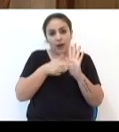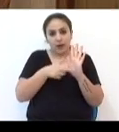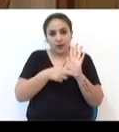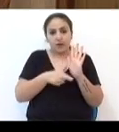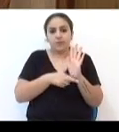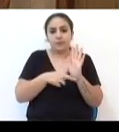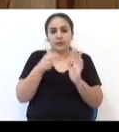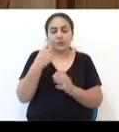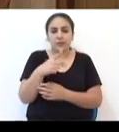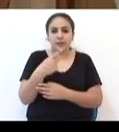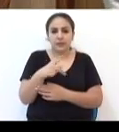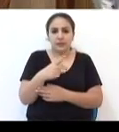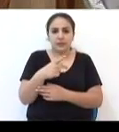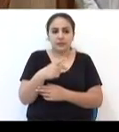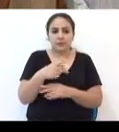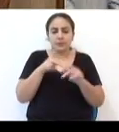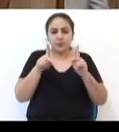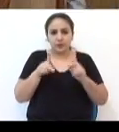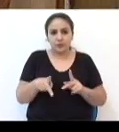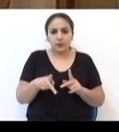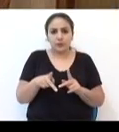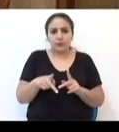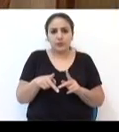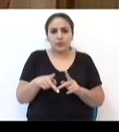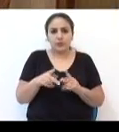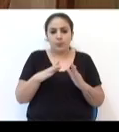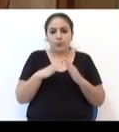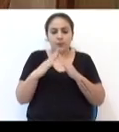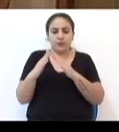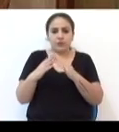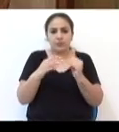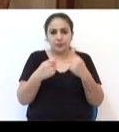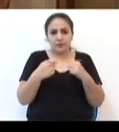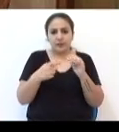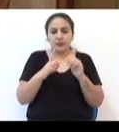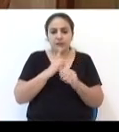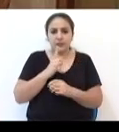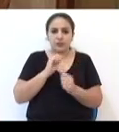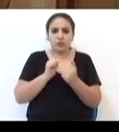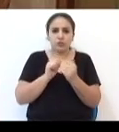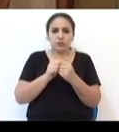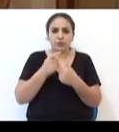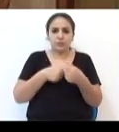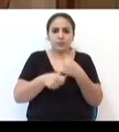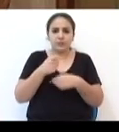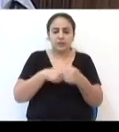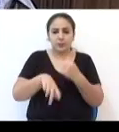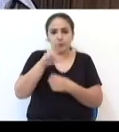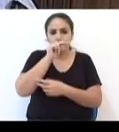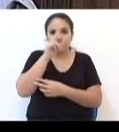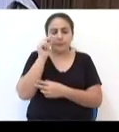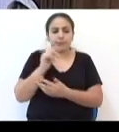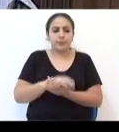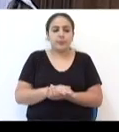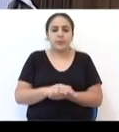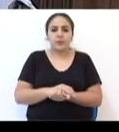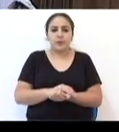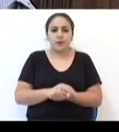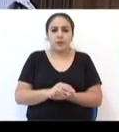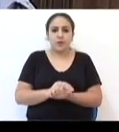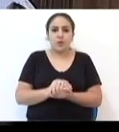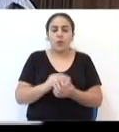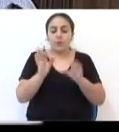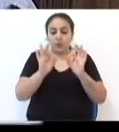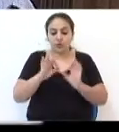que esses mutuários, que essas moradias deverão apresentar junto à administração municipal. Outro projeto da nossa